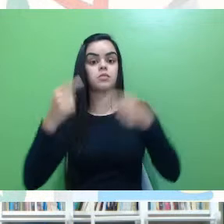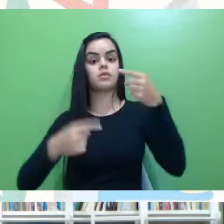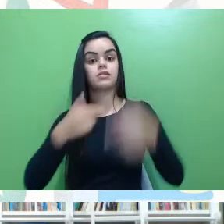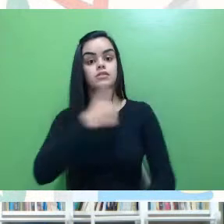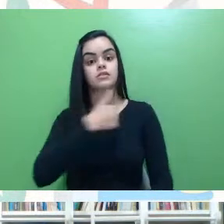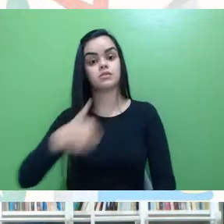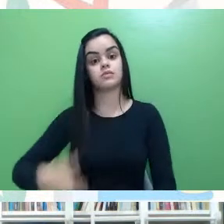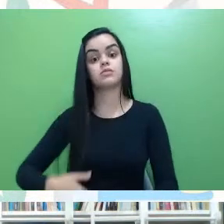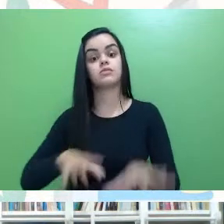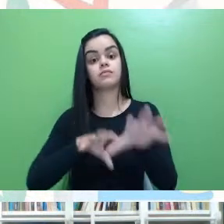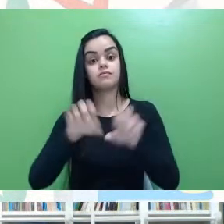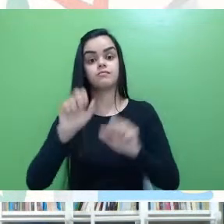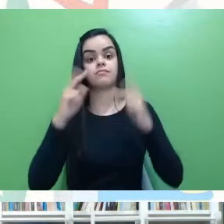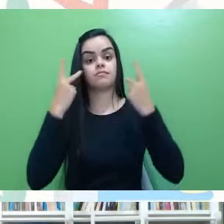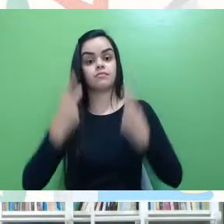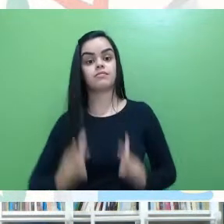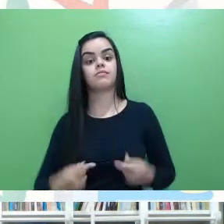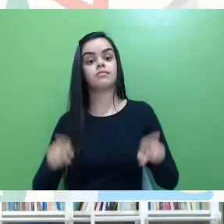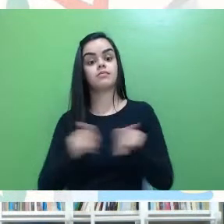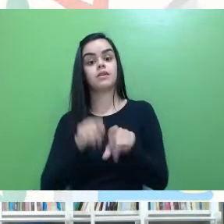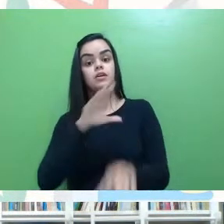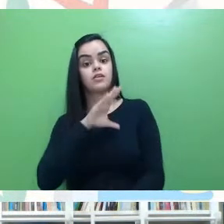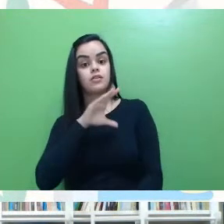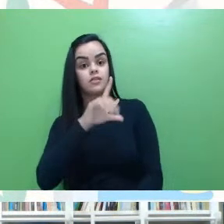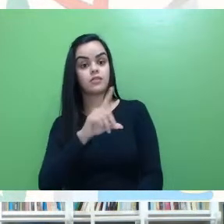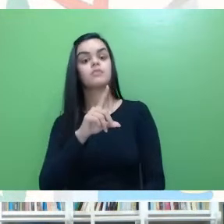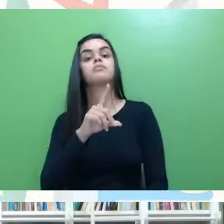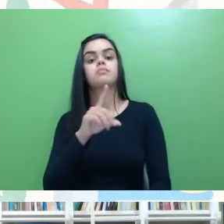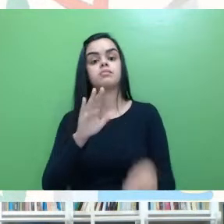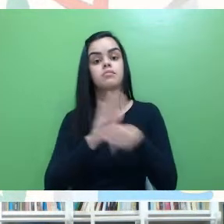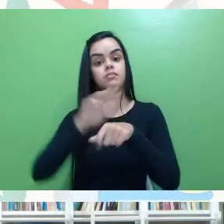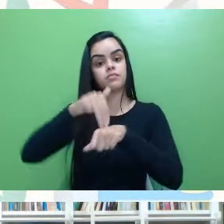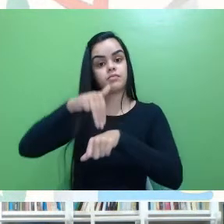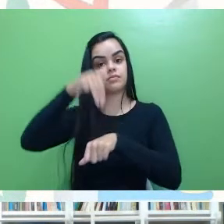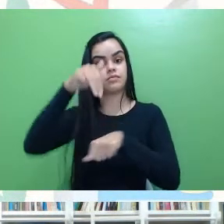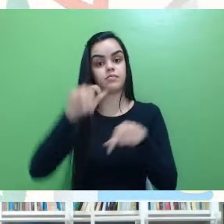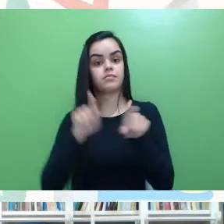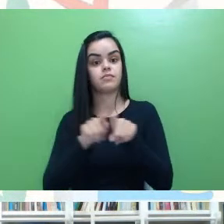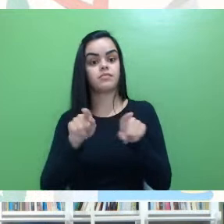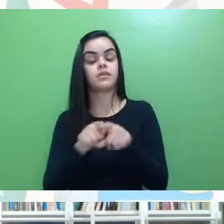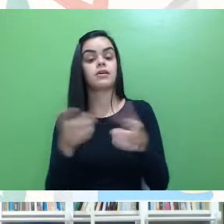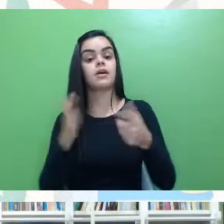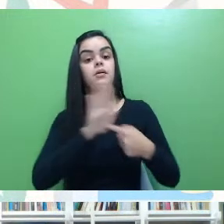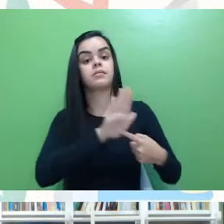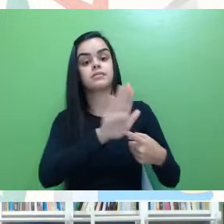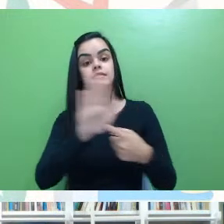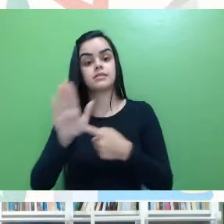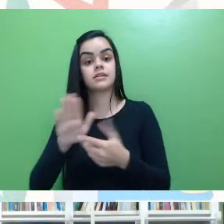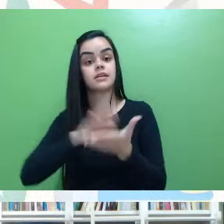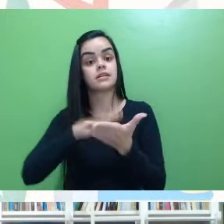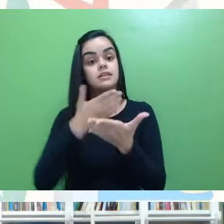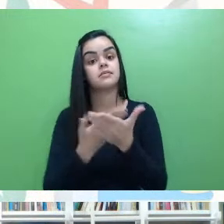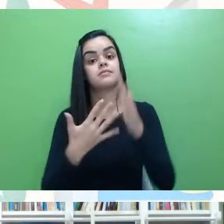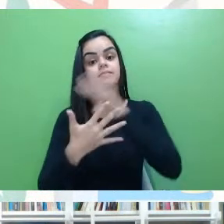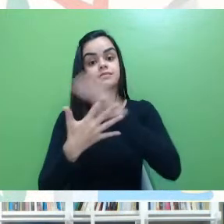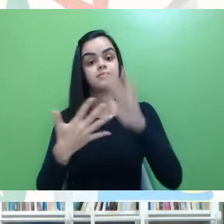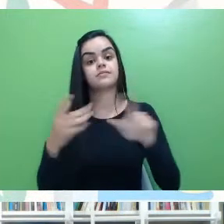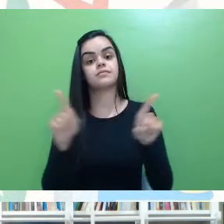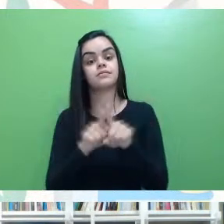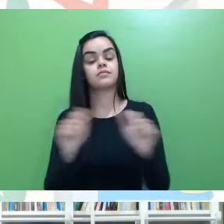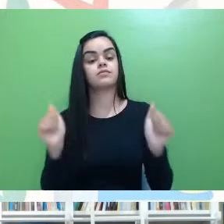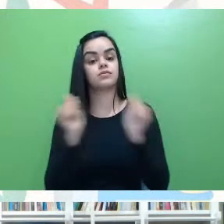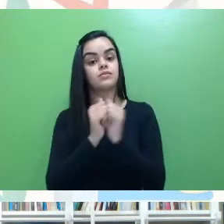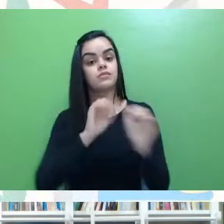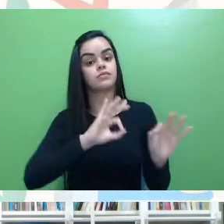Formação Humana pela UERJ e coordenador do PPG-CTS. Quero apresentar também as intérpretes de Libras que irão nos